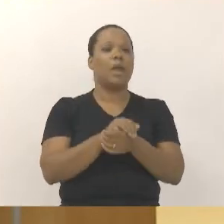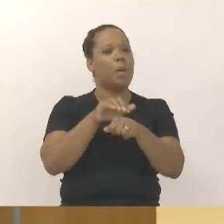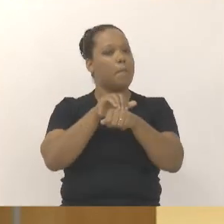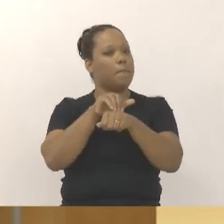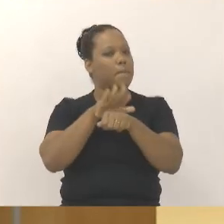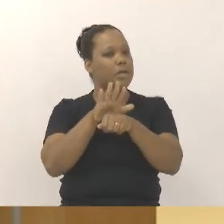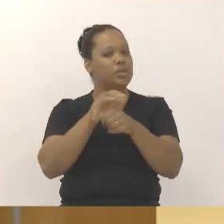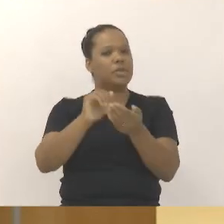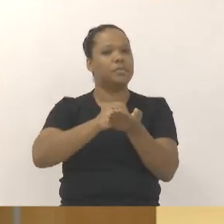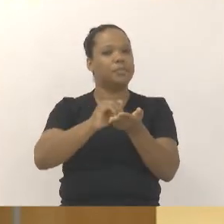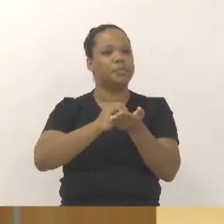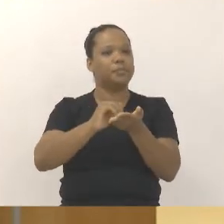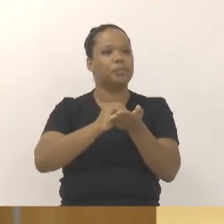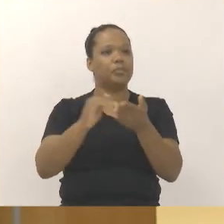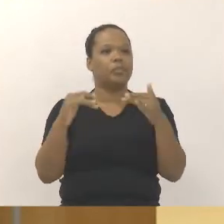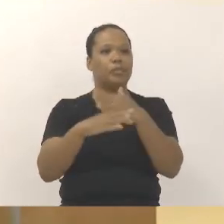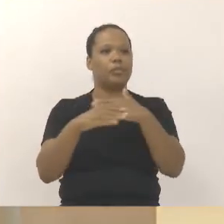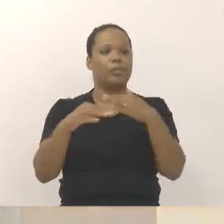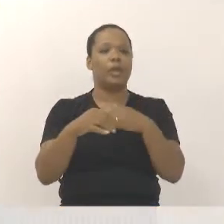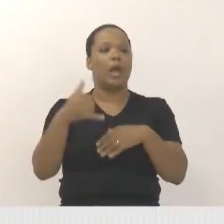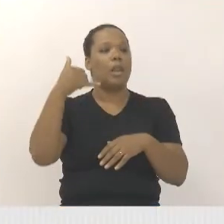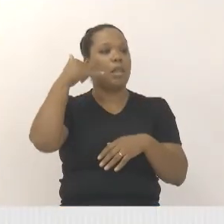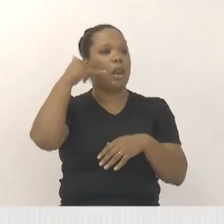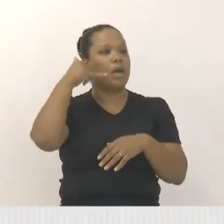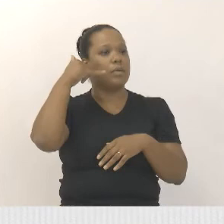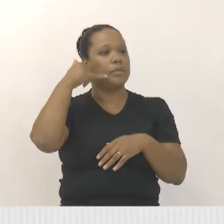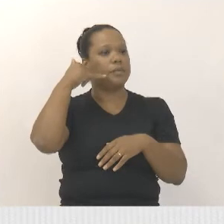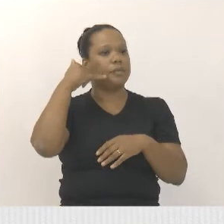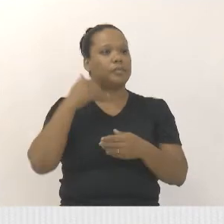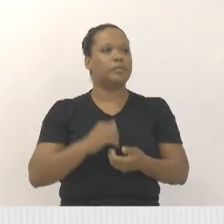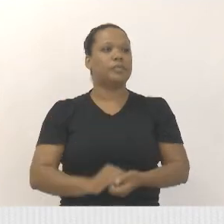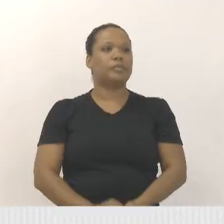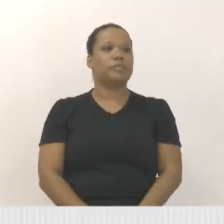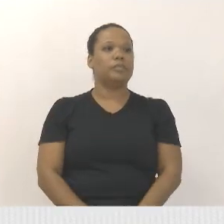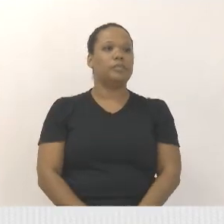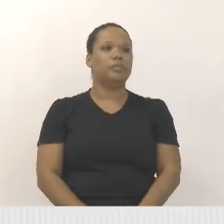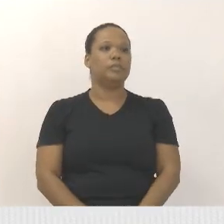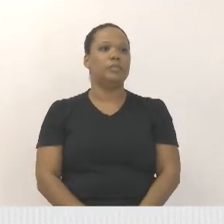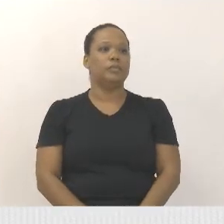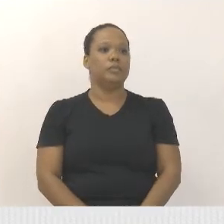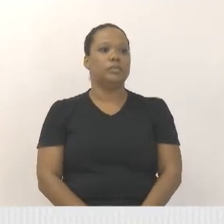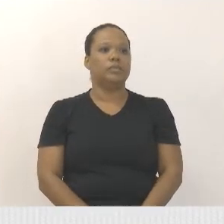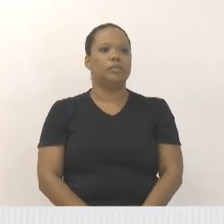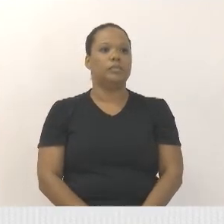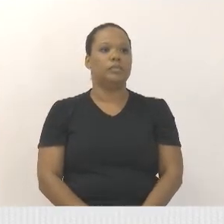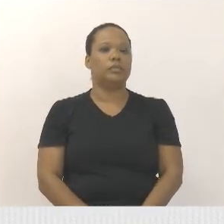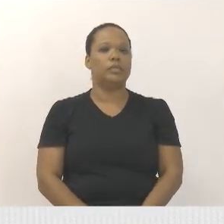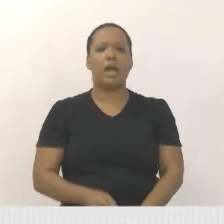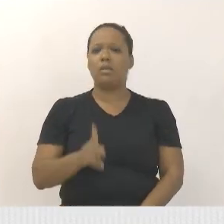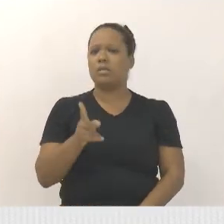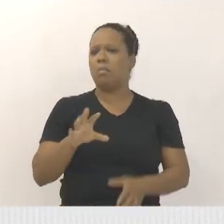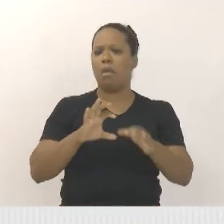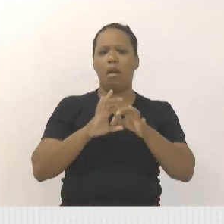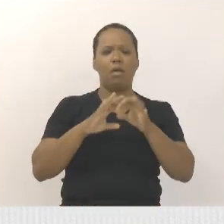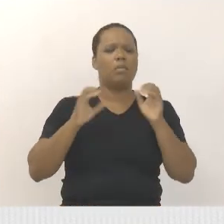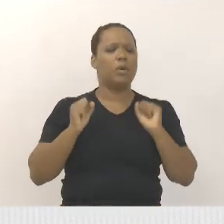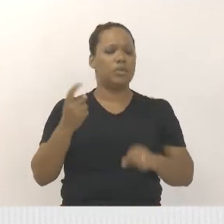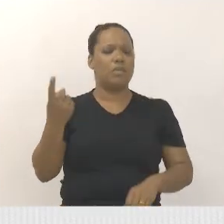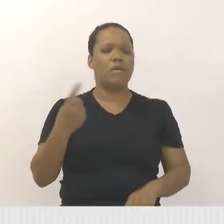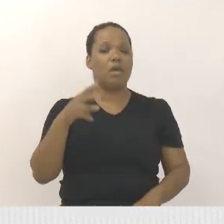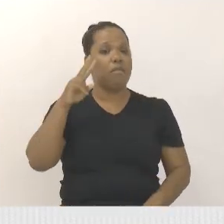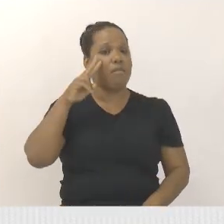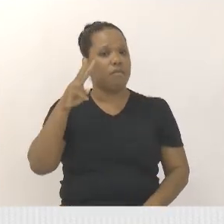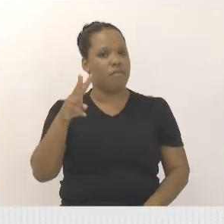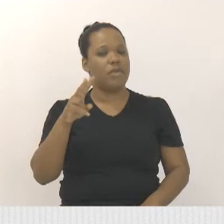só para concluir, vou mostrar meus contatos, por favor. Gabinete 7, vereador Juarez Araújo, estamos sempre à sua disposição. Acompanhe o nosso